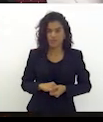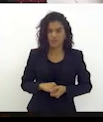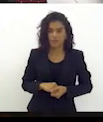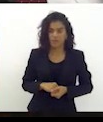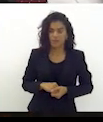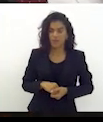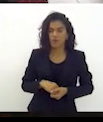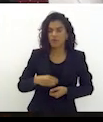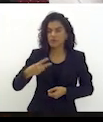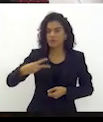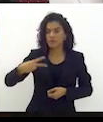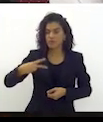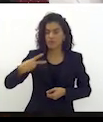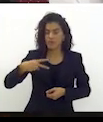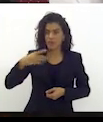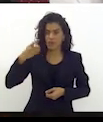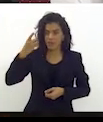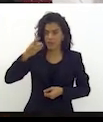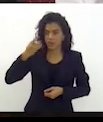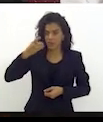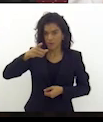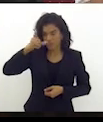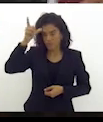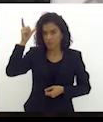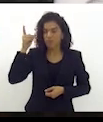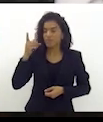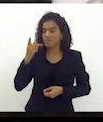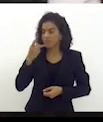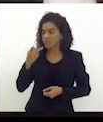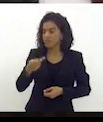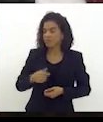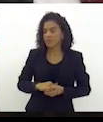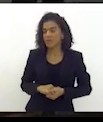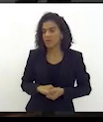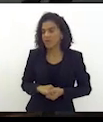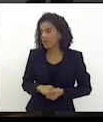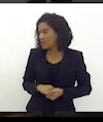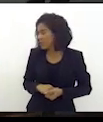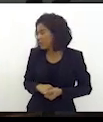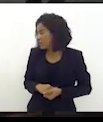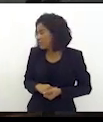próximo orador escrito é o nobre deputado Luiz Paulo que dispõe de 10 minutos